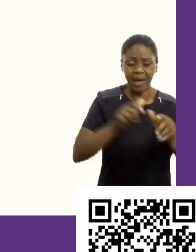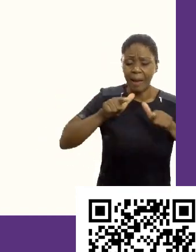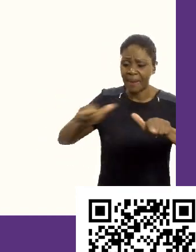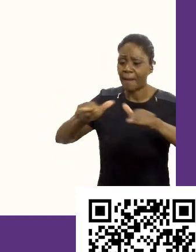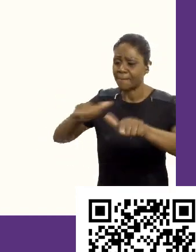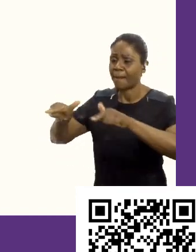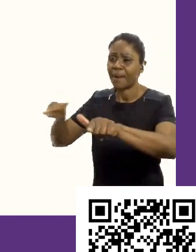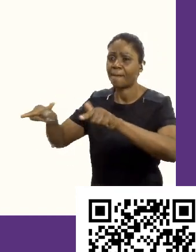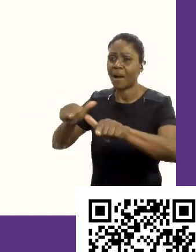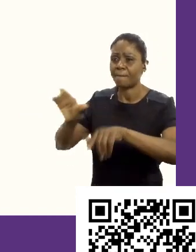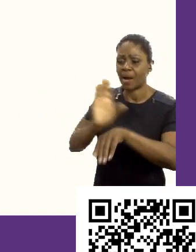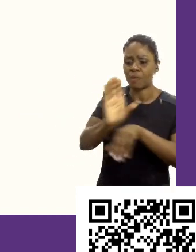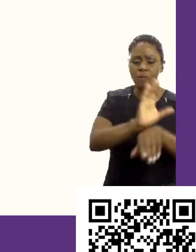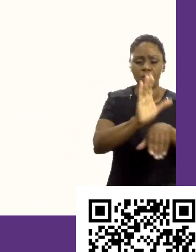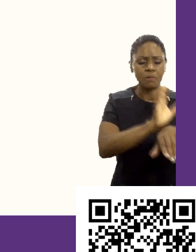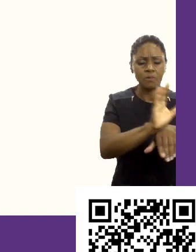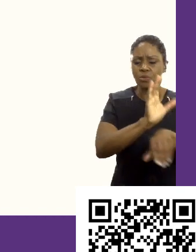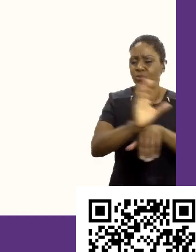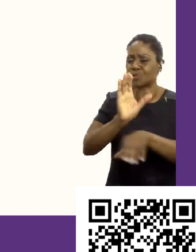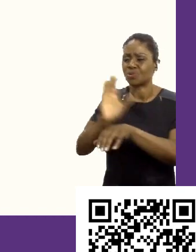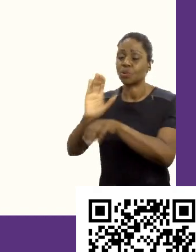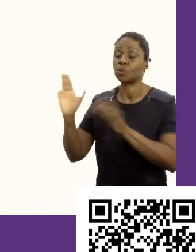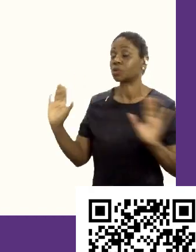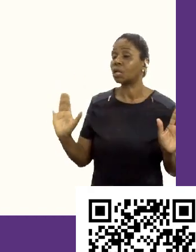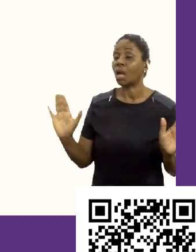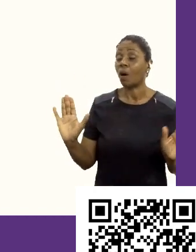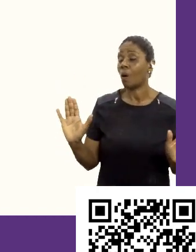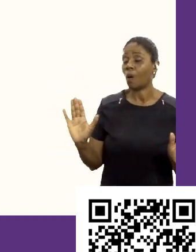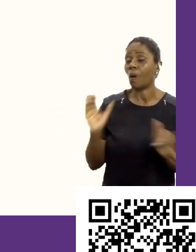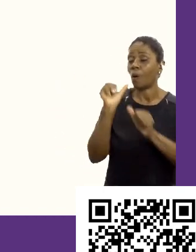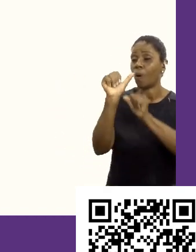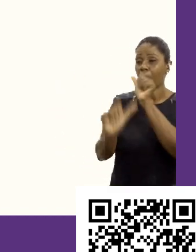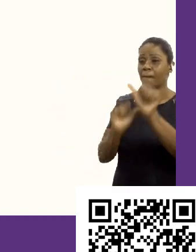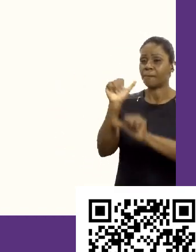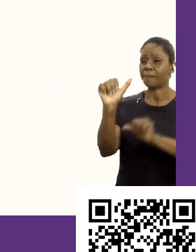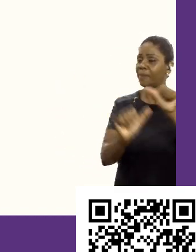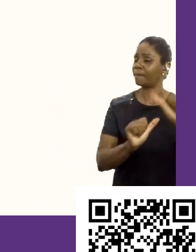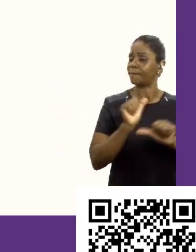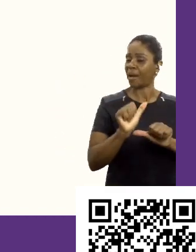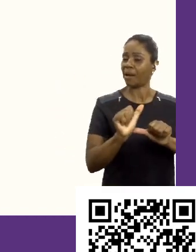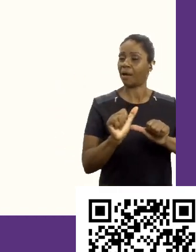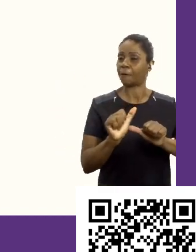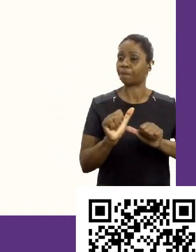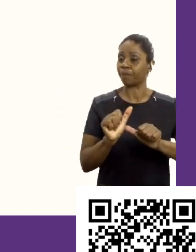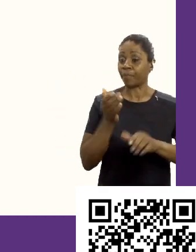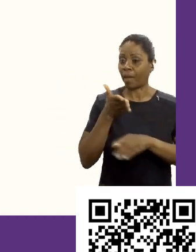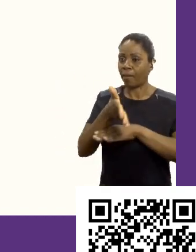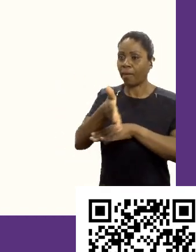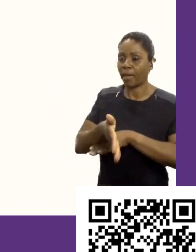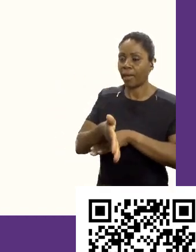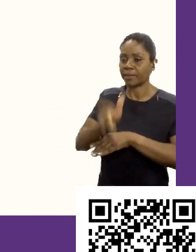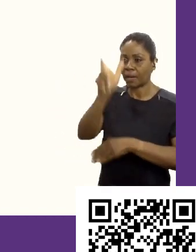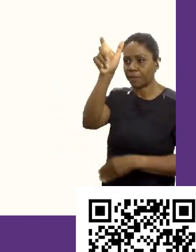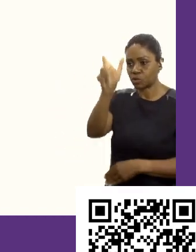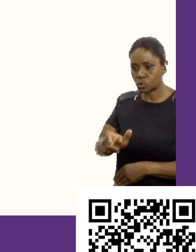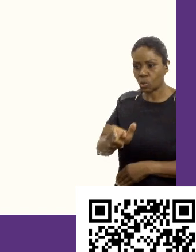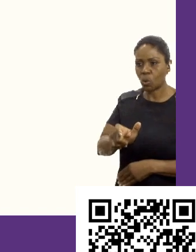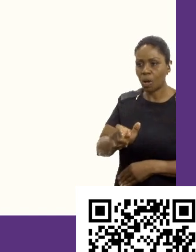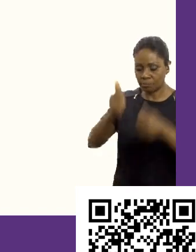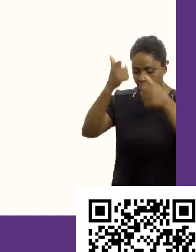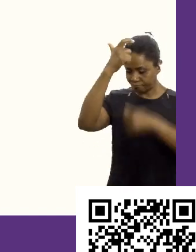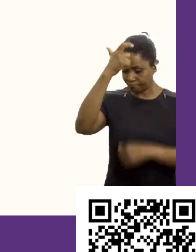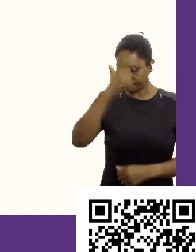mais curso, fala não sei quantas mil línguas, fez e aconteceu. Hoje o mercado mudou. Passa quem tem a melhor narrativa.